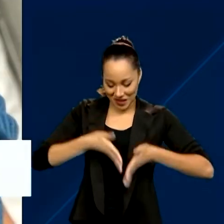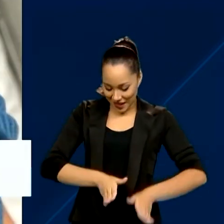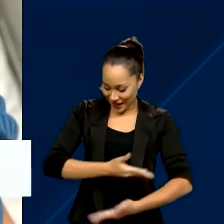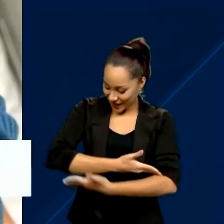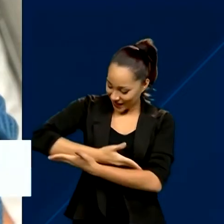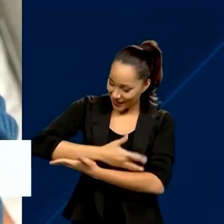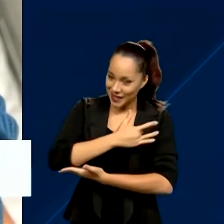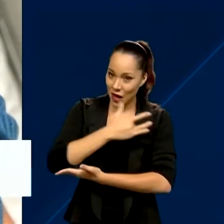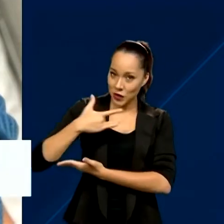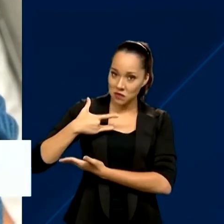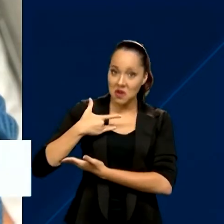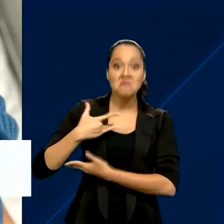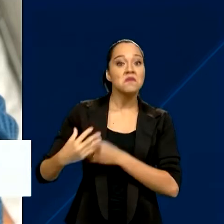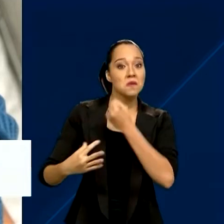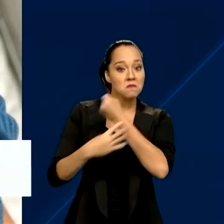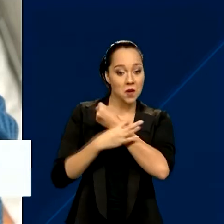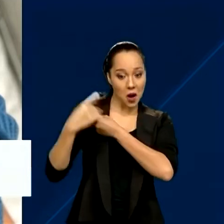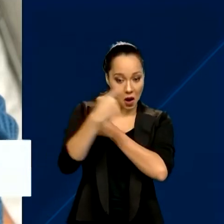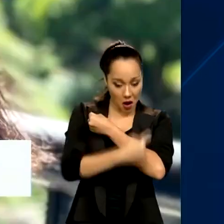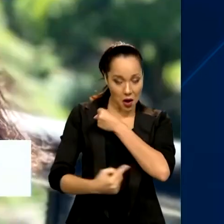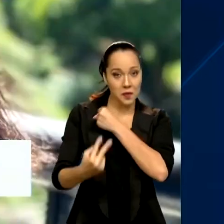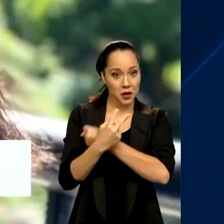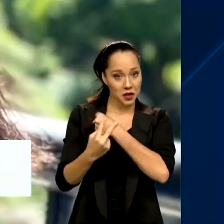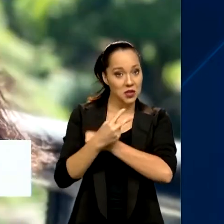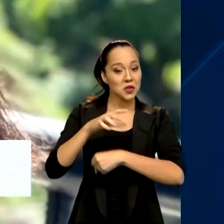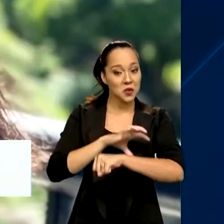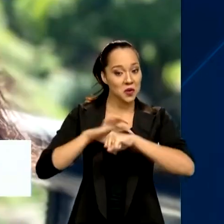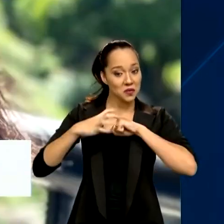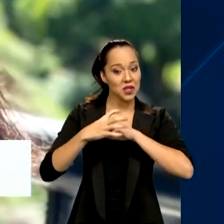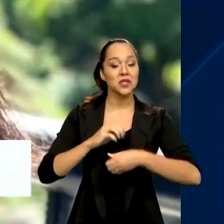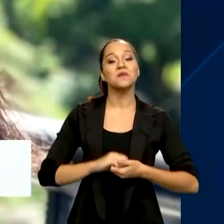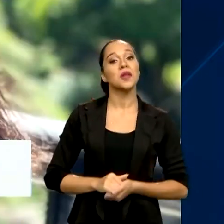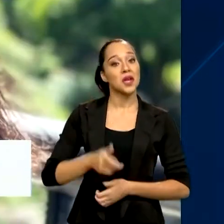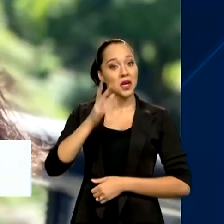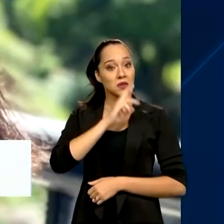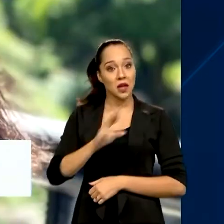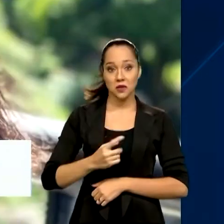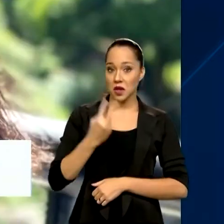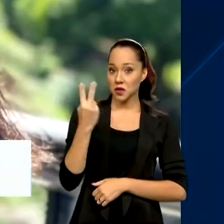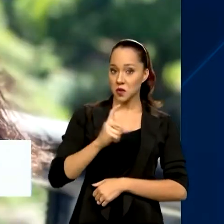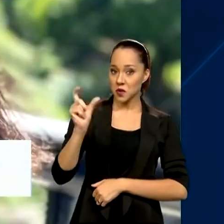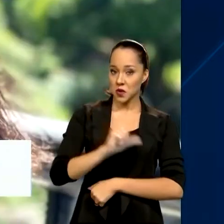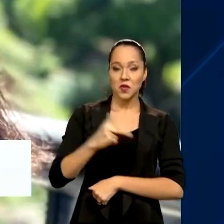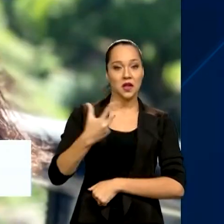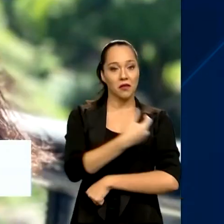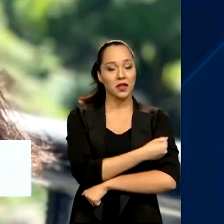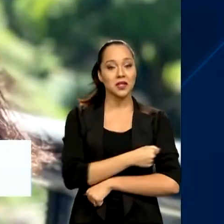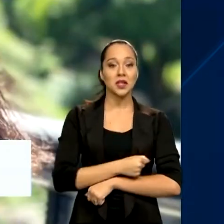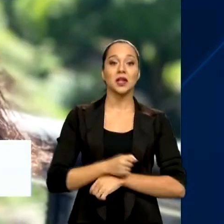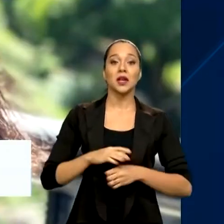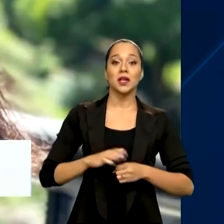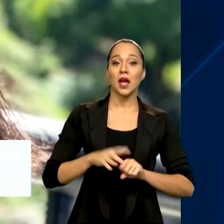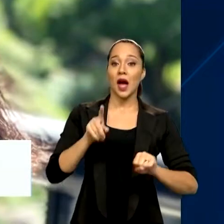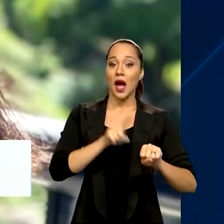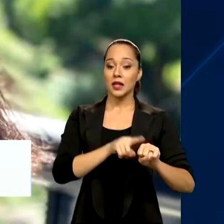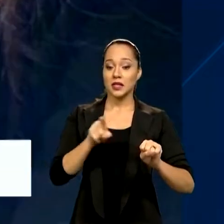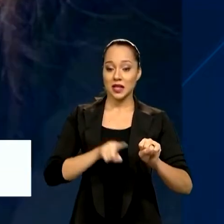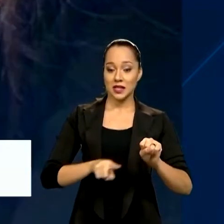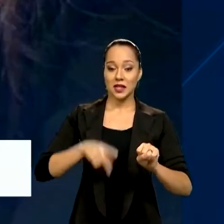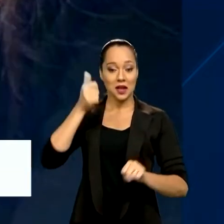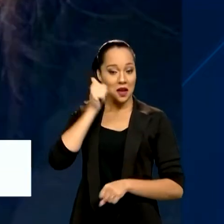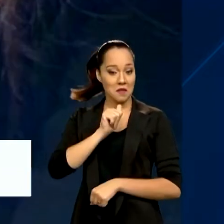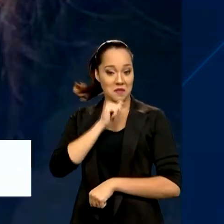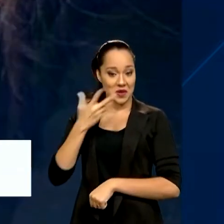e os anticorpos contra a Covid-19. Resultado das duas doses da vacina da Oxford, tomadas pela mãe.